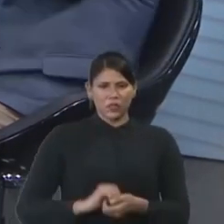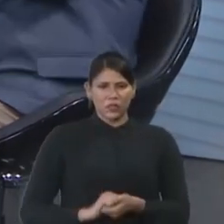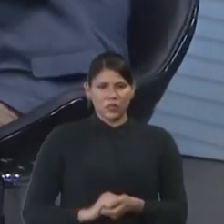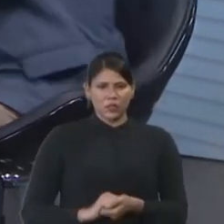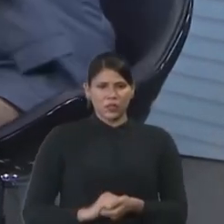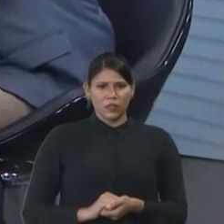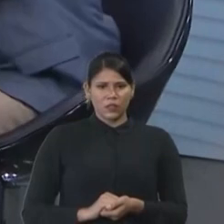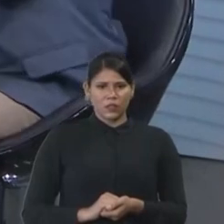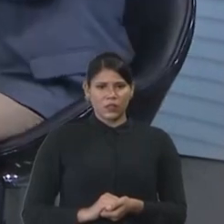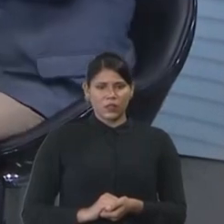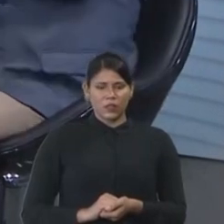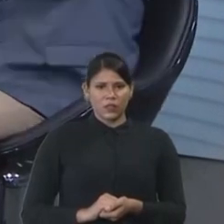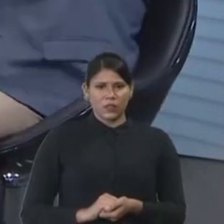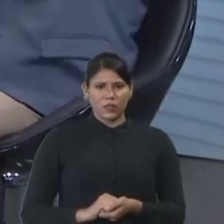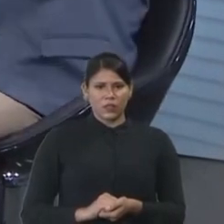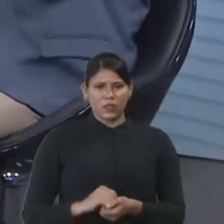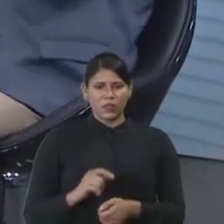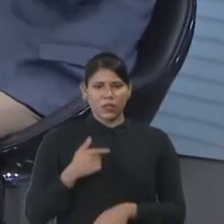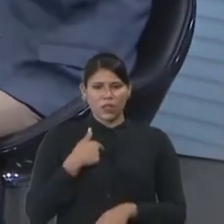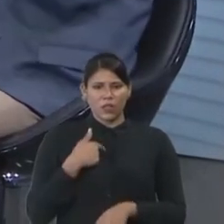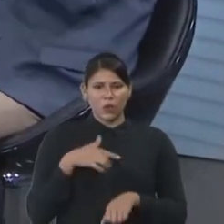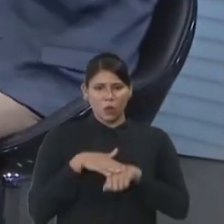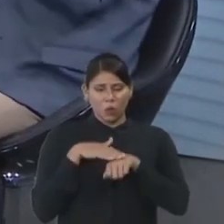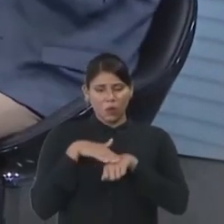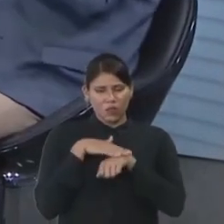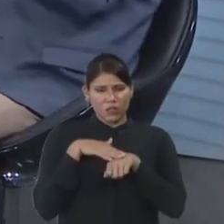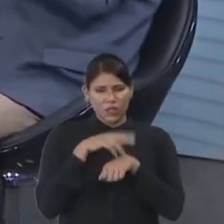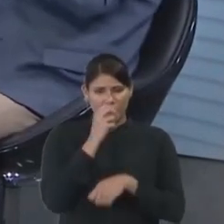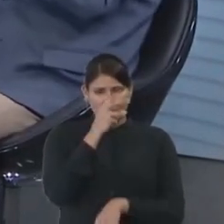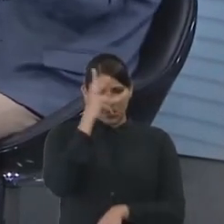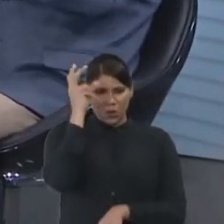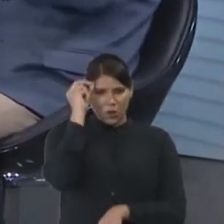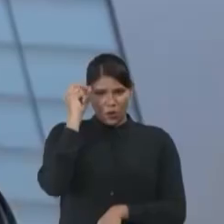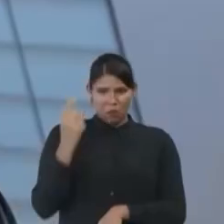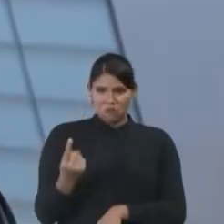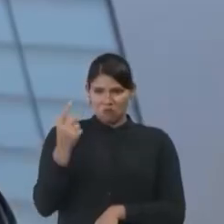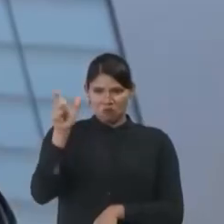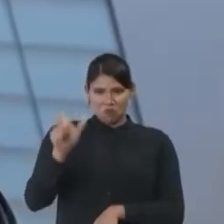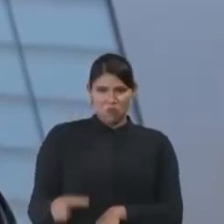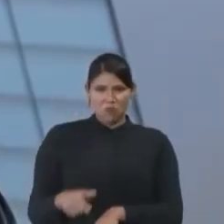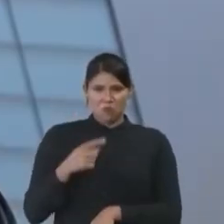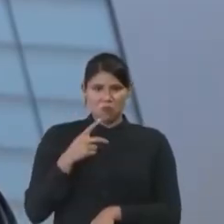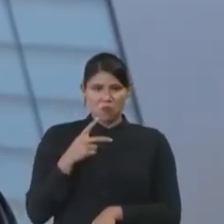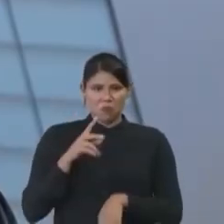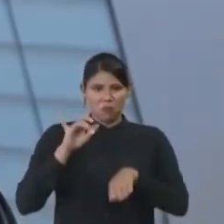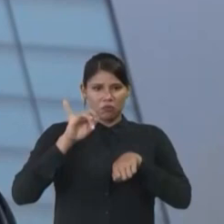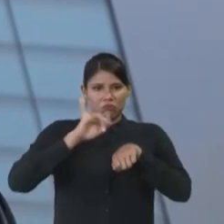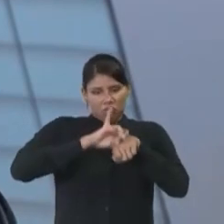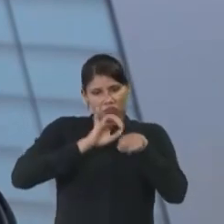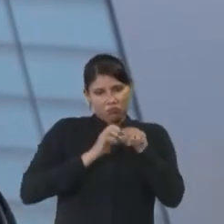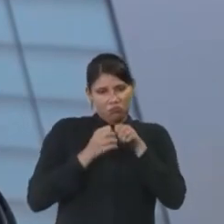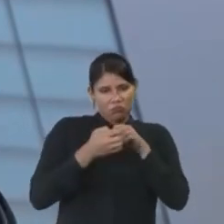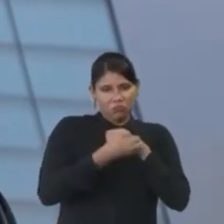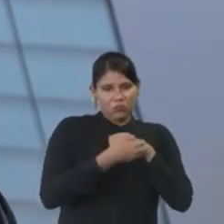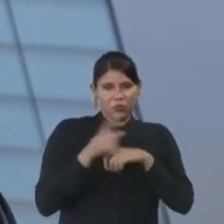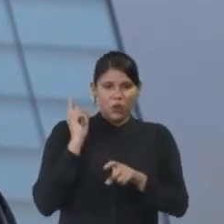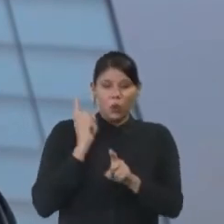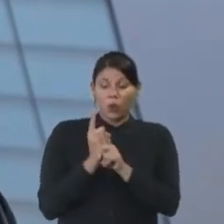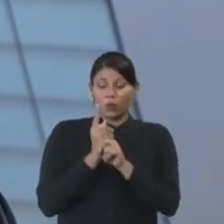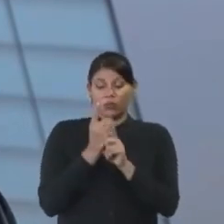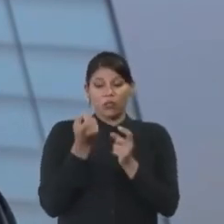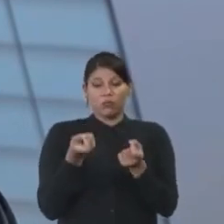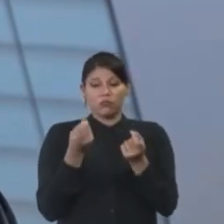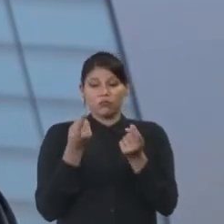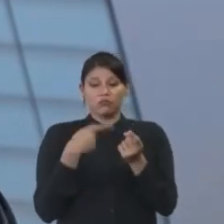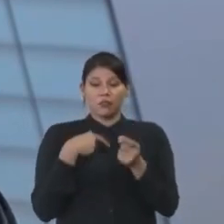só para falar, eu tive com um prefeito, doutora, da região metropolitana, eu entrei com ele por acaso, ele